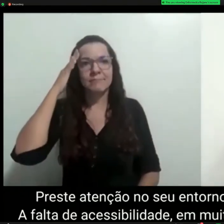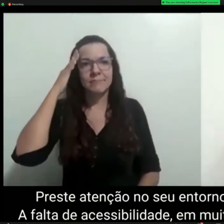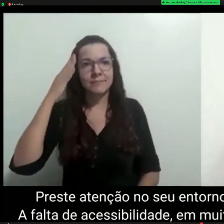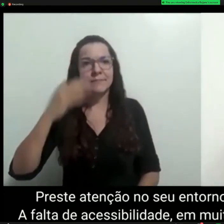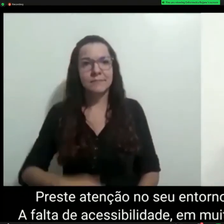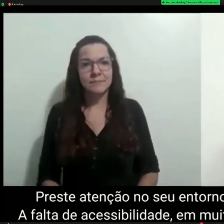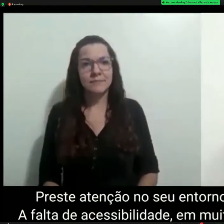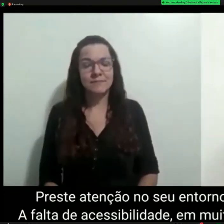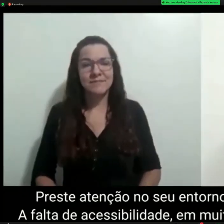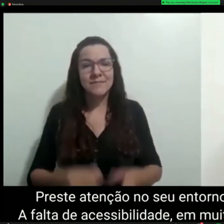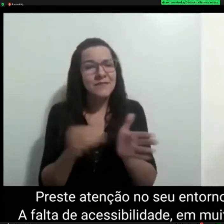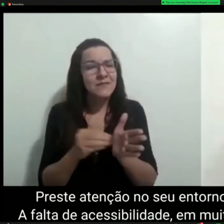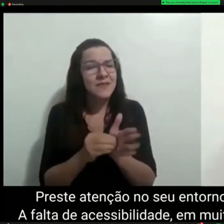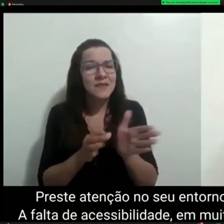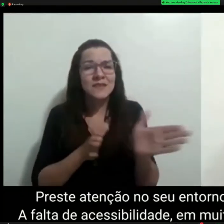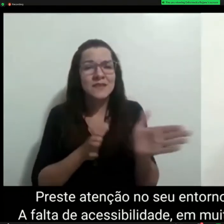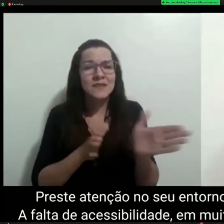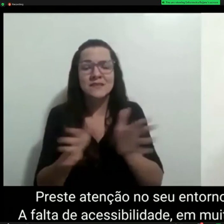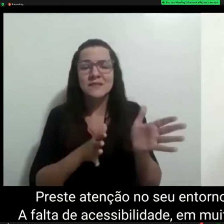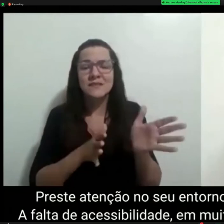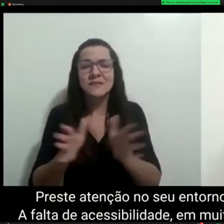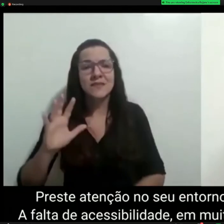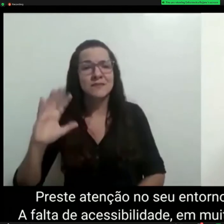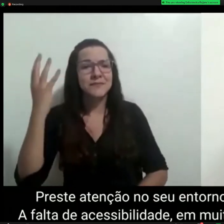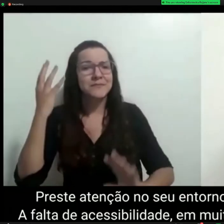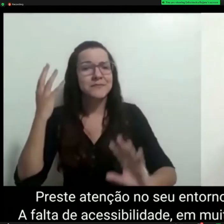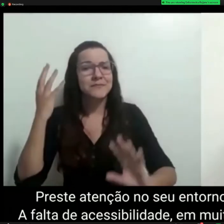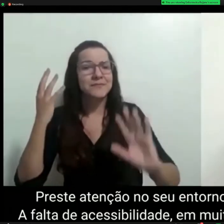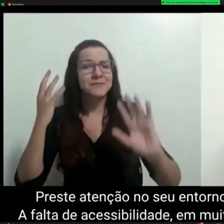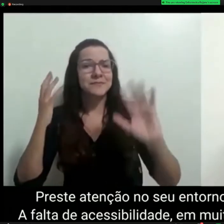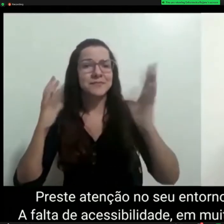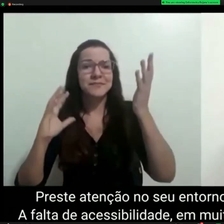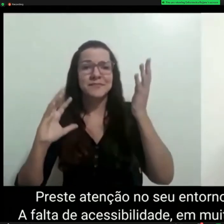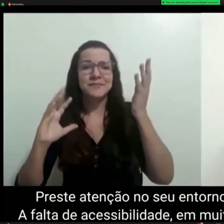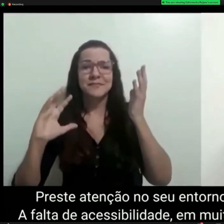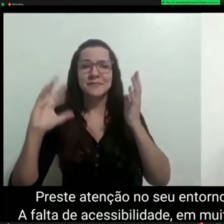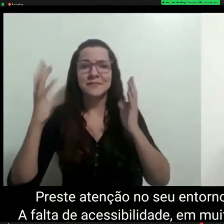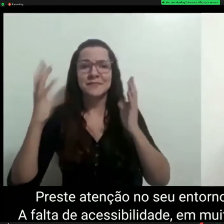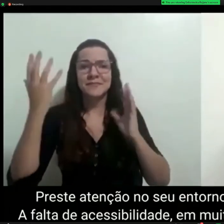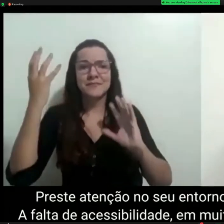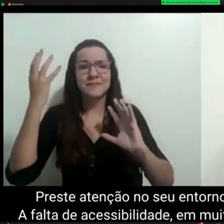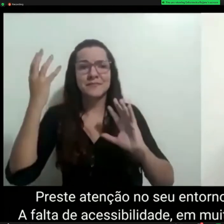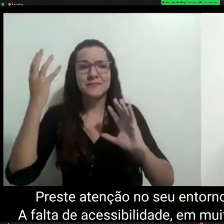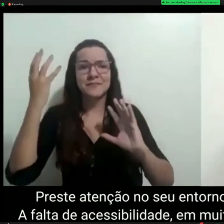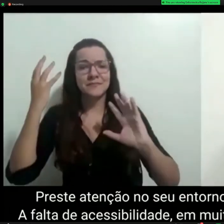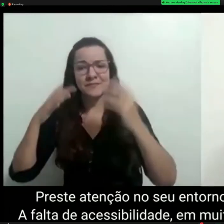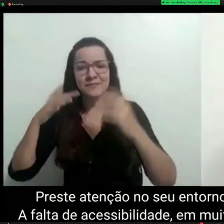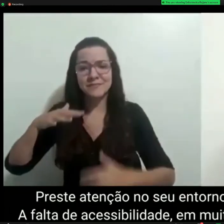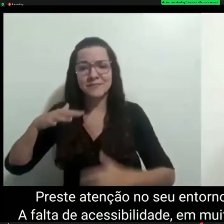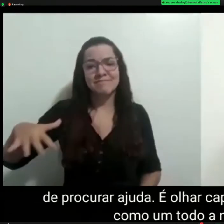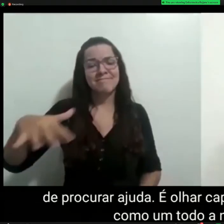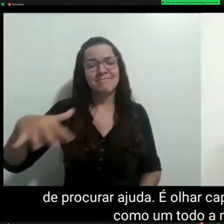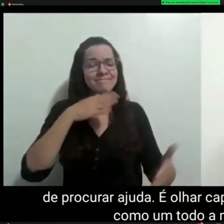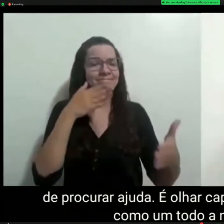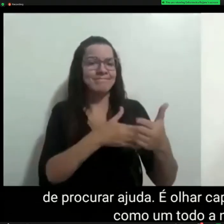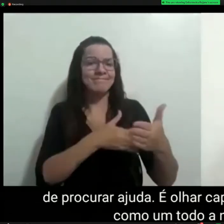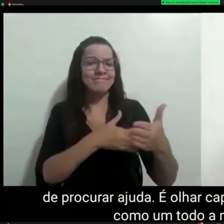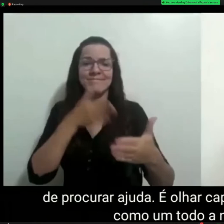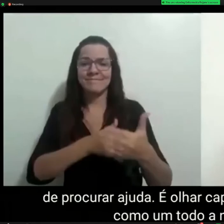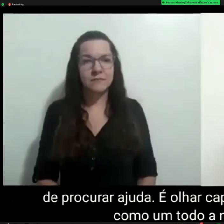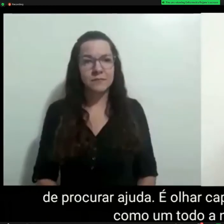A falta de acessibilidade em muitas situações nos impede de procurar ajuda. É o olhar